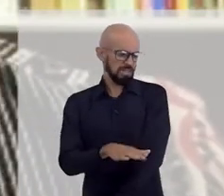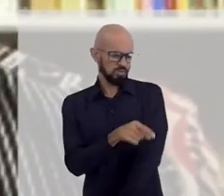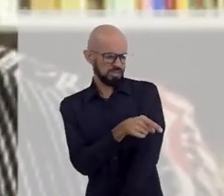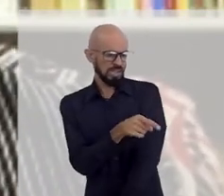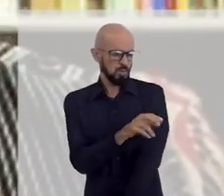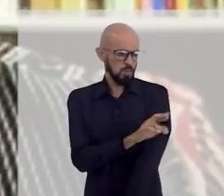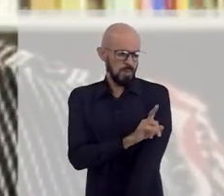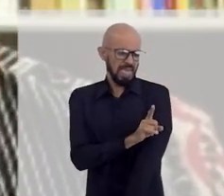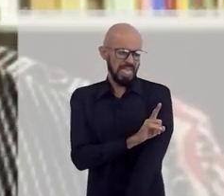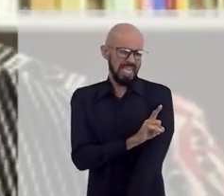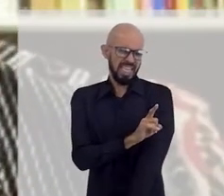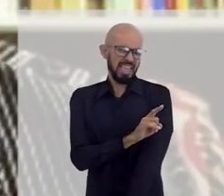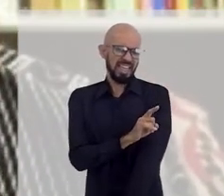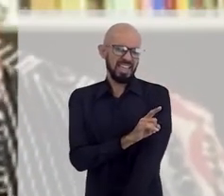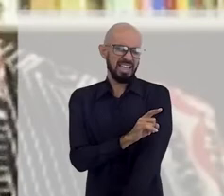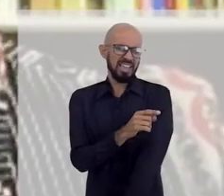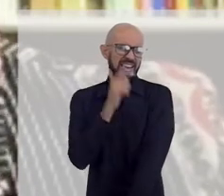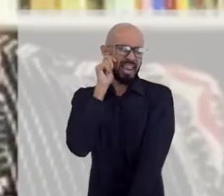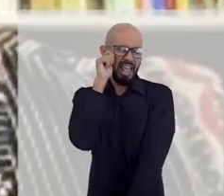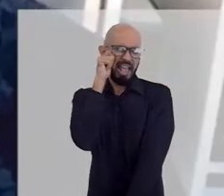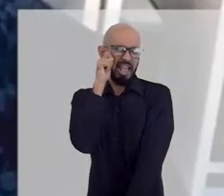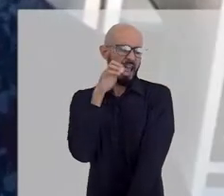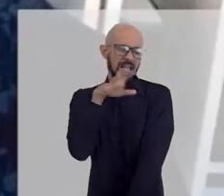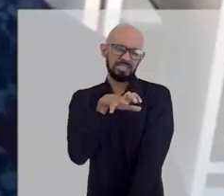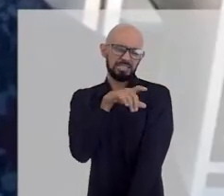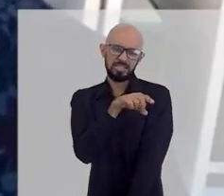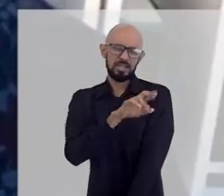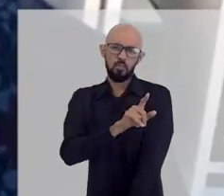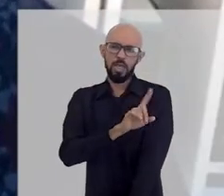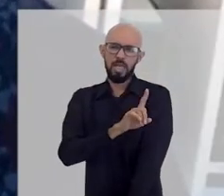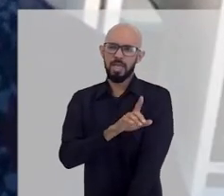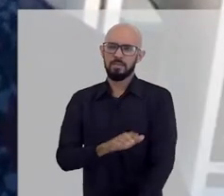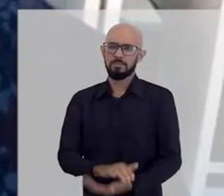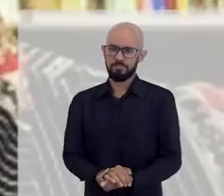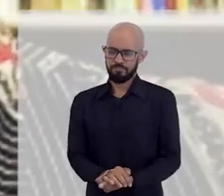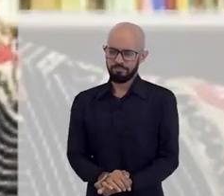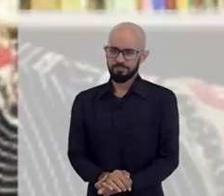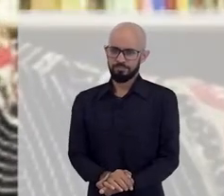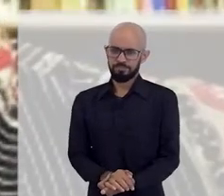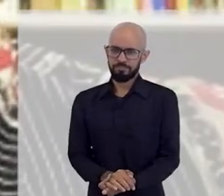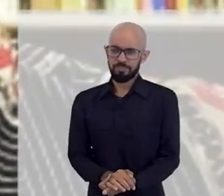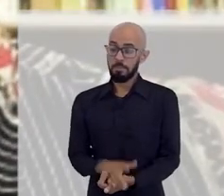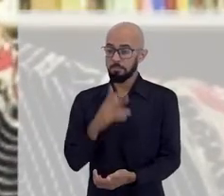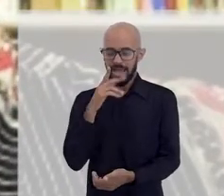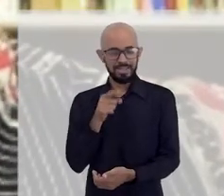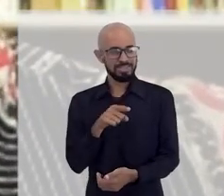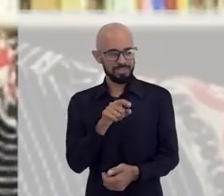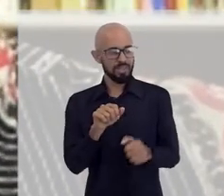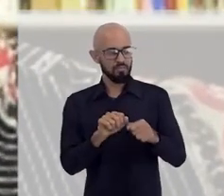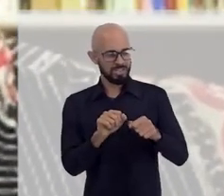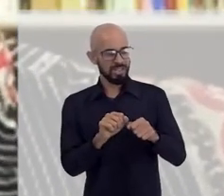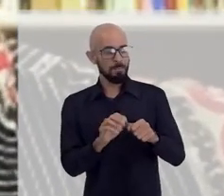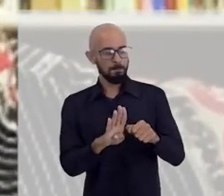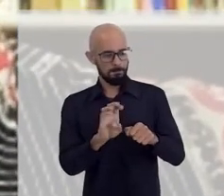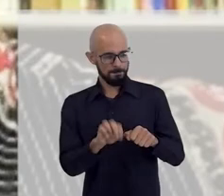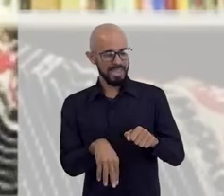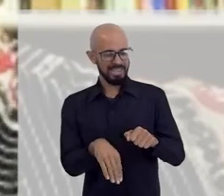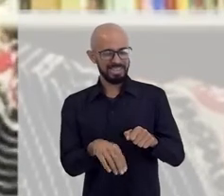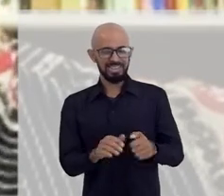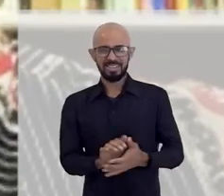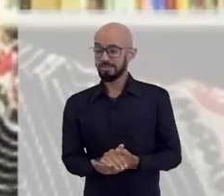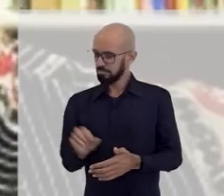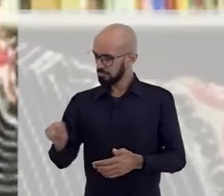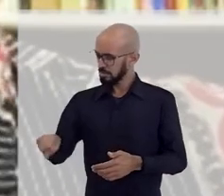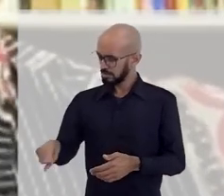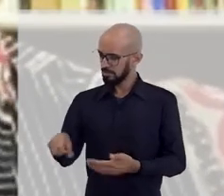é tão negra assim, você tem uma pelezinha um pouco mais clara, então, né? Como se estivesse elogiando. Exatamente, como se estivesse elogiando, é isso aí.